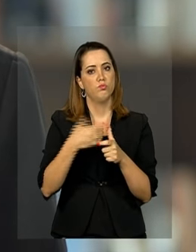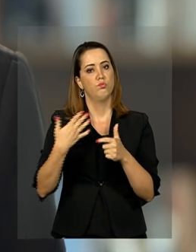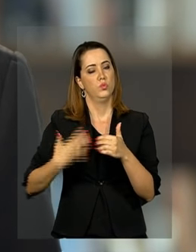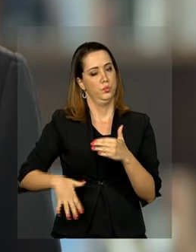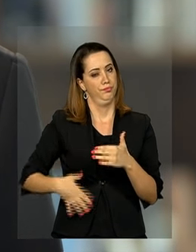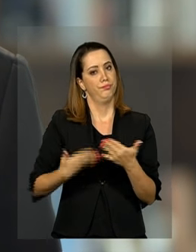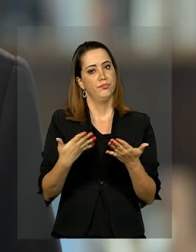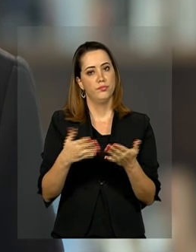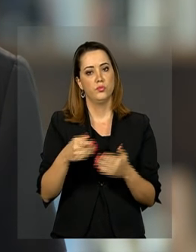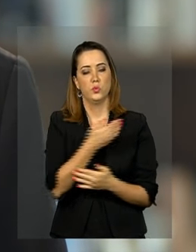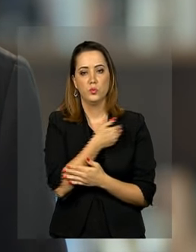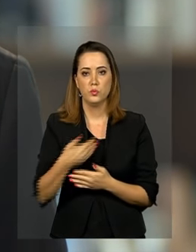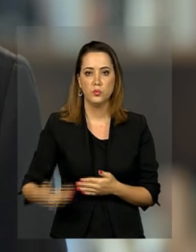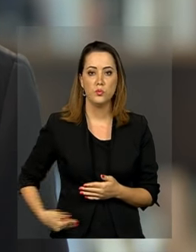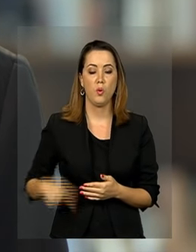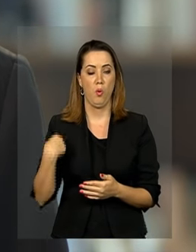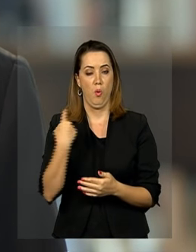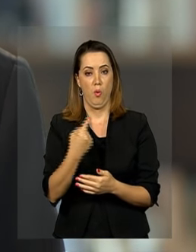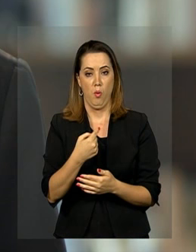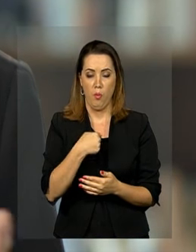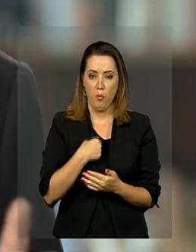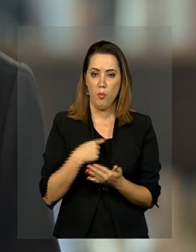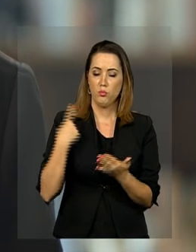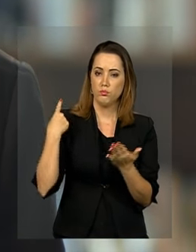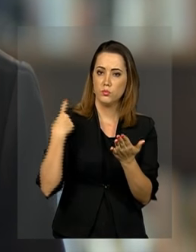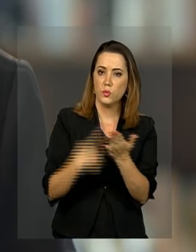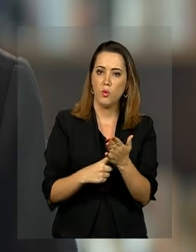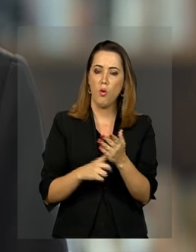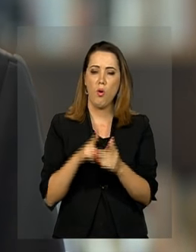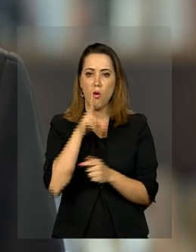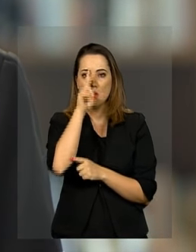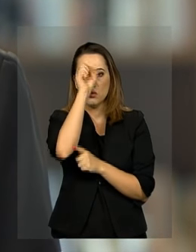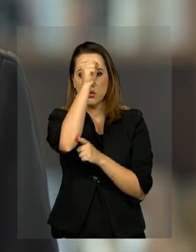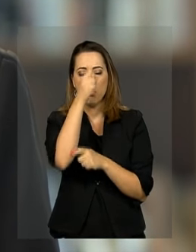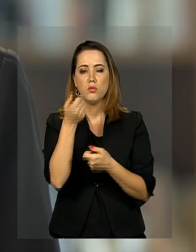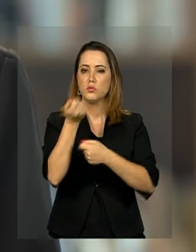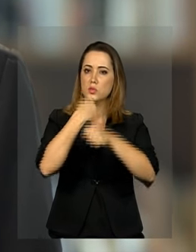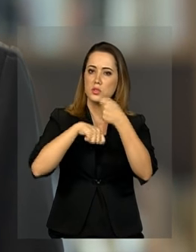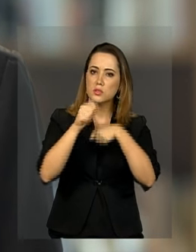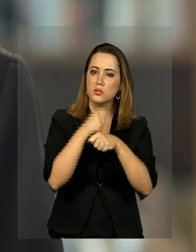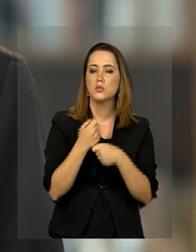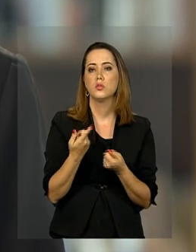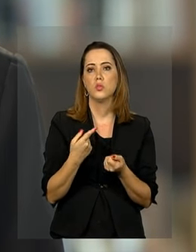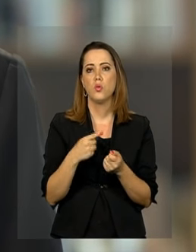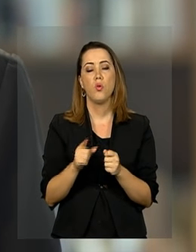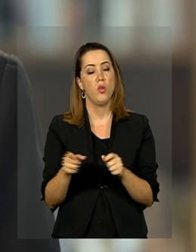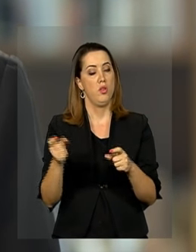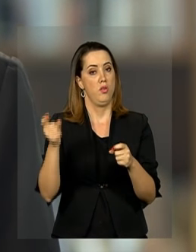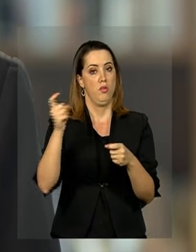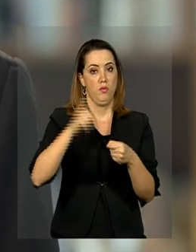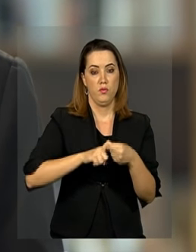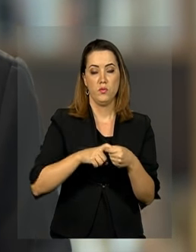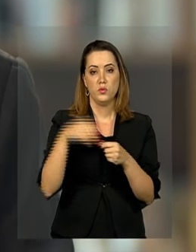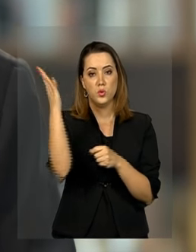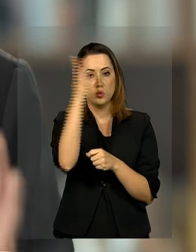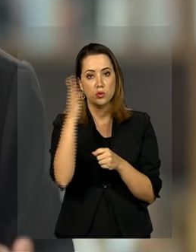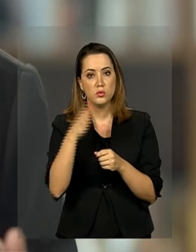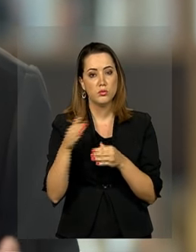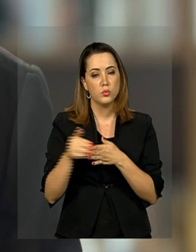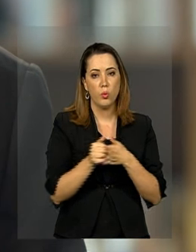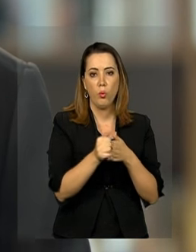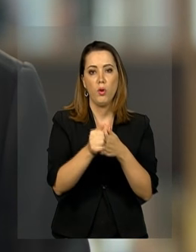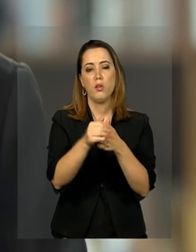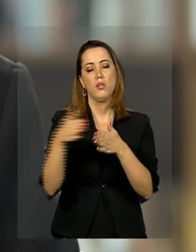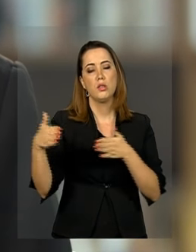Meu compromisso é o de resgatar a força da nossa economia e recolocar o Brasil nos trilhos. Sob essa